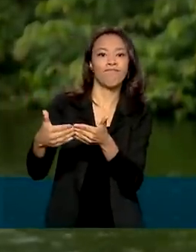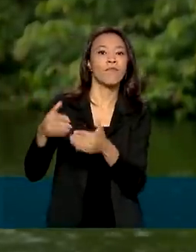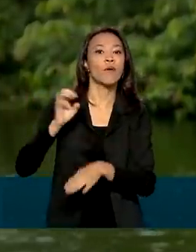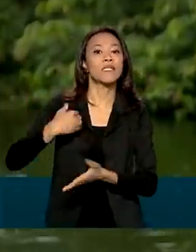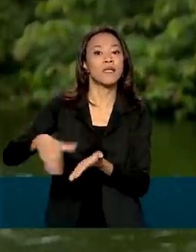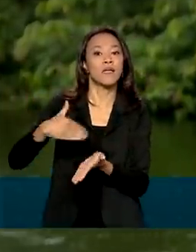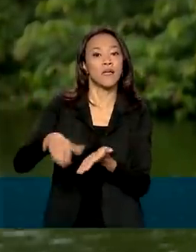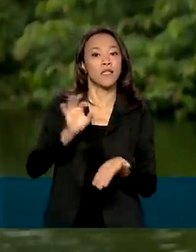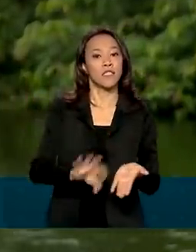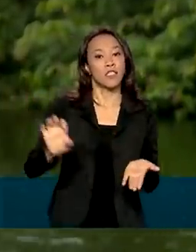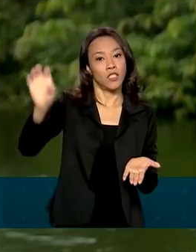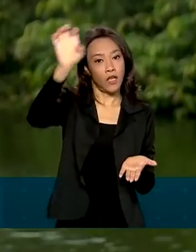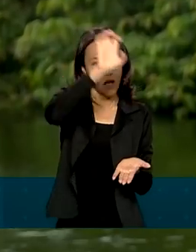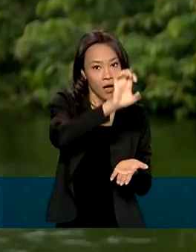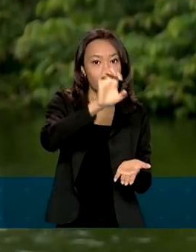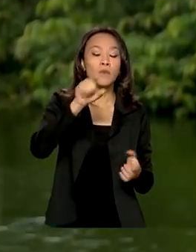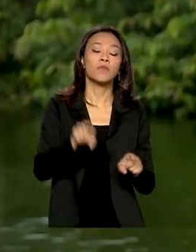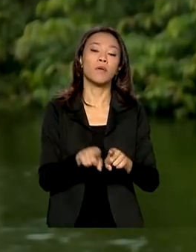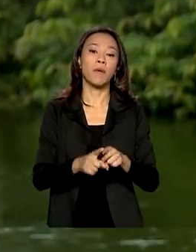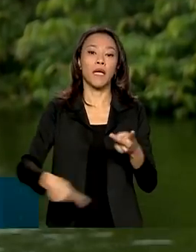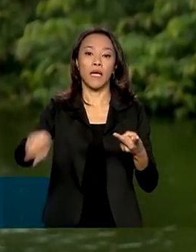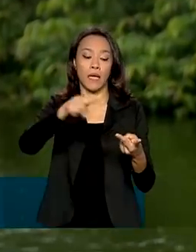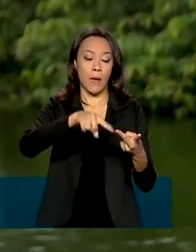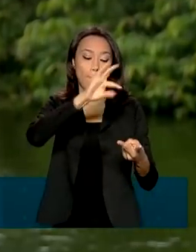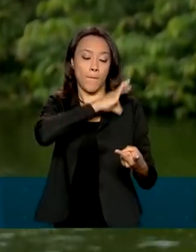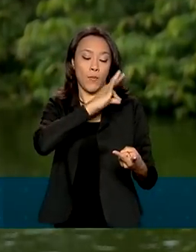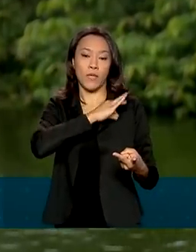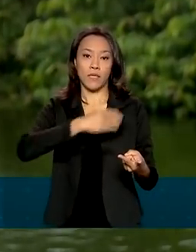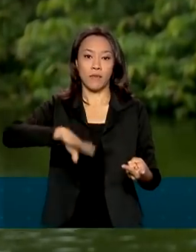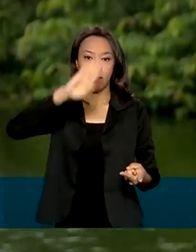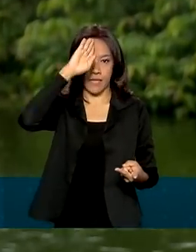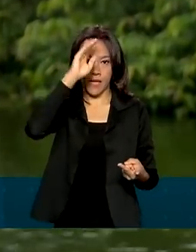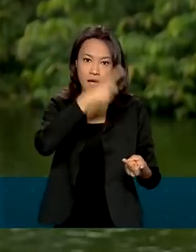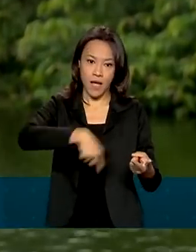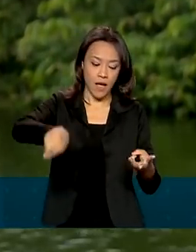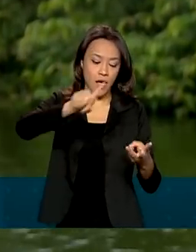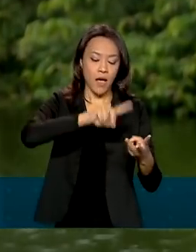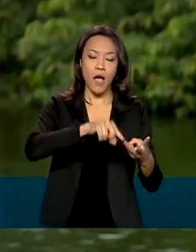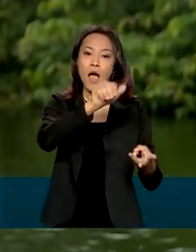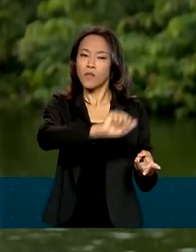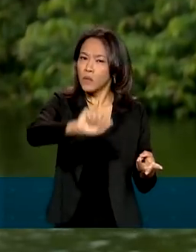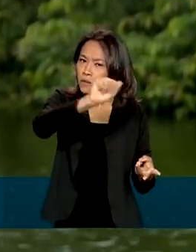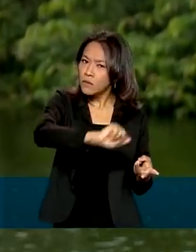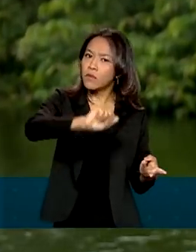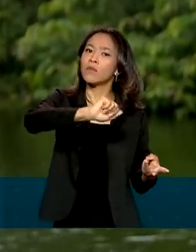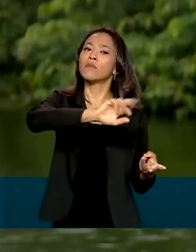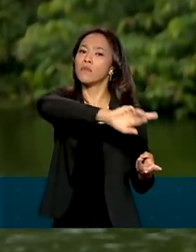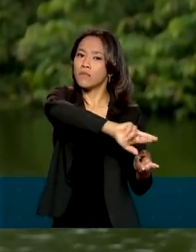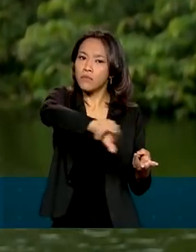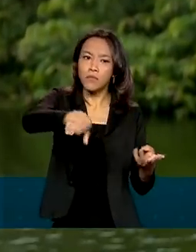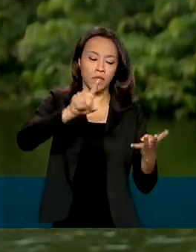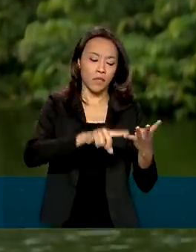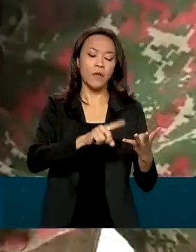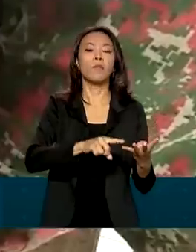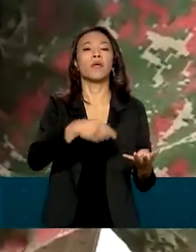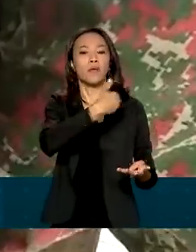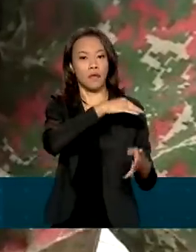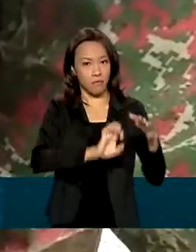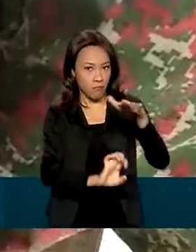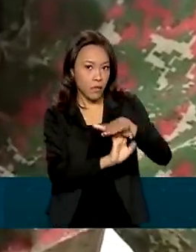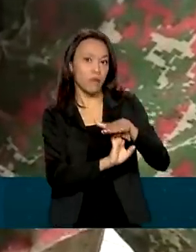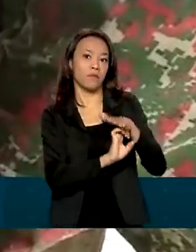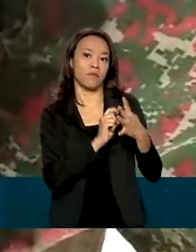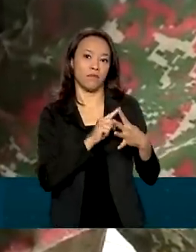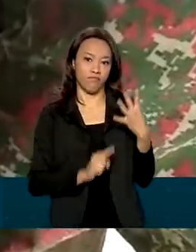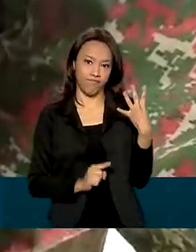Estaduais de Meio Ambiente, com as polícias militares, organizações não governamentais e com a iniciativa privada. E no